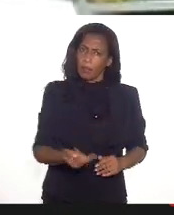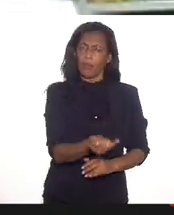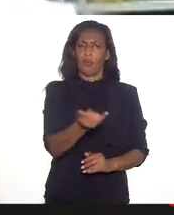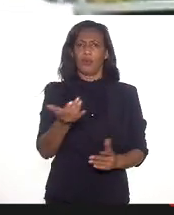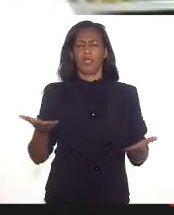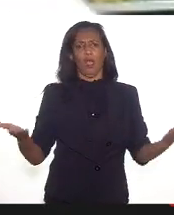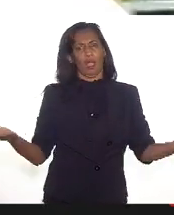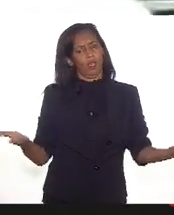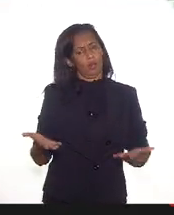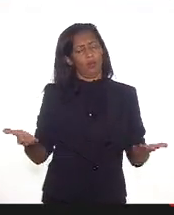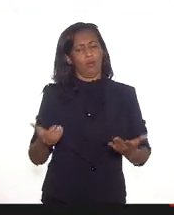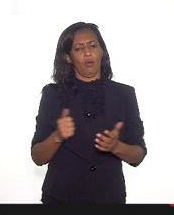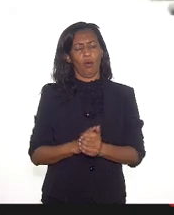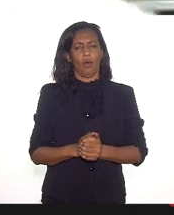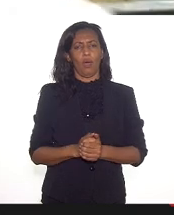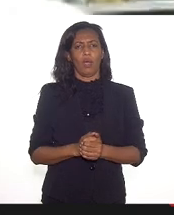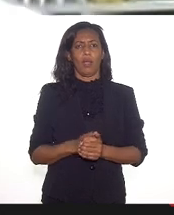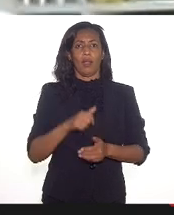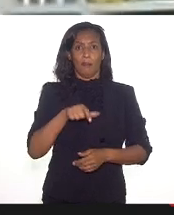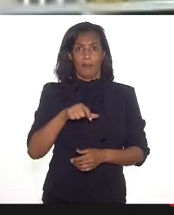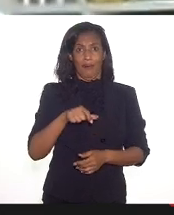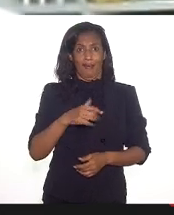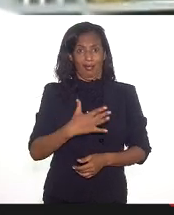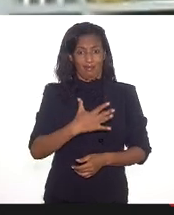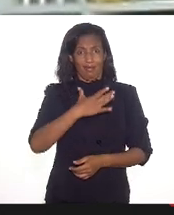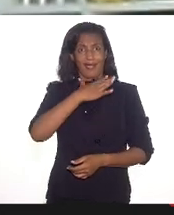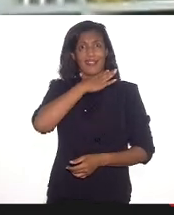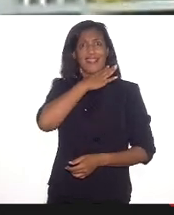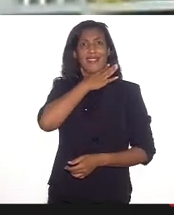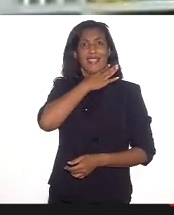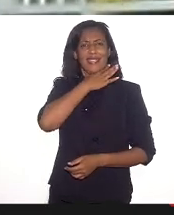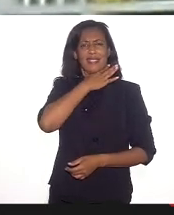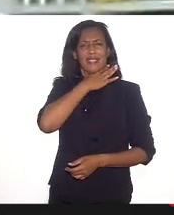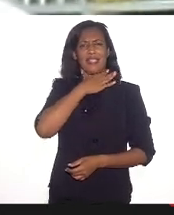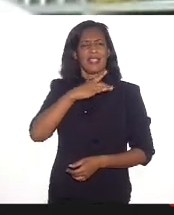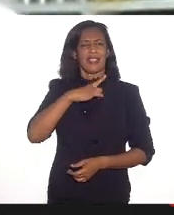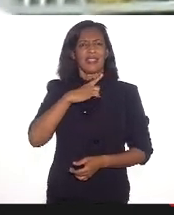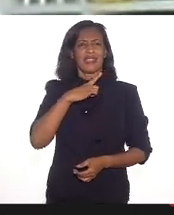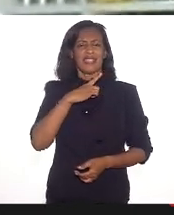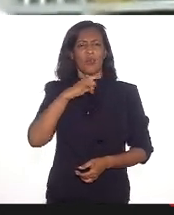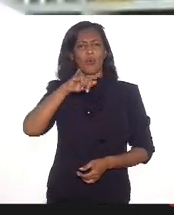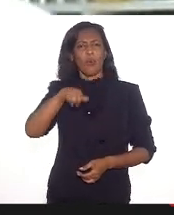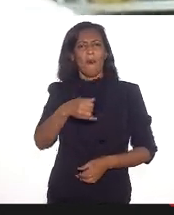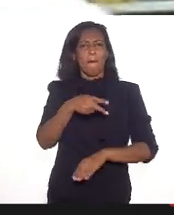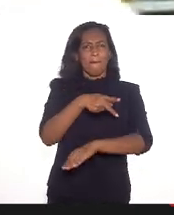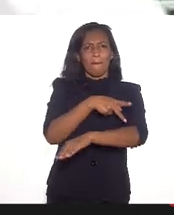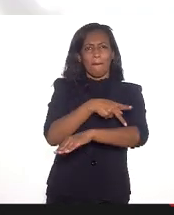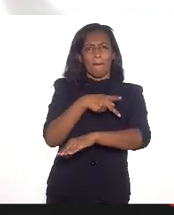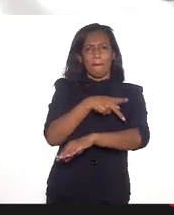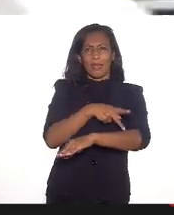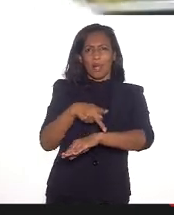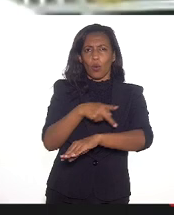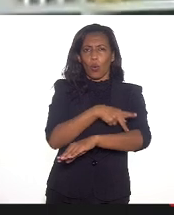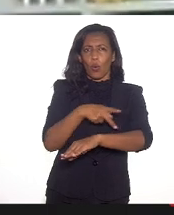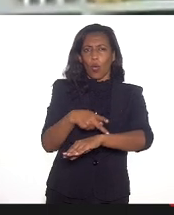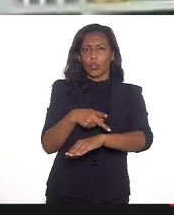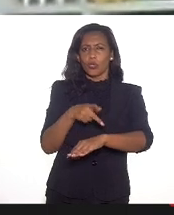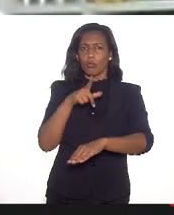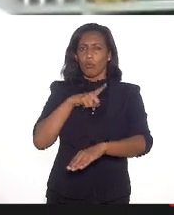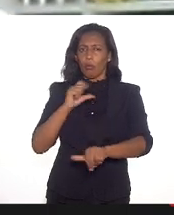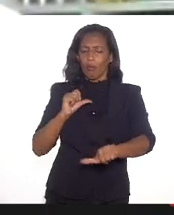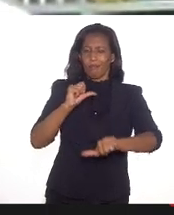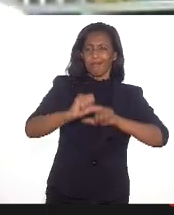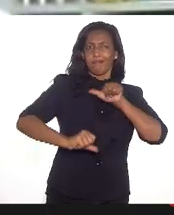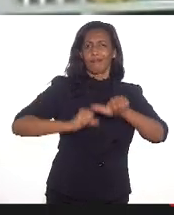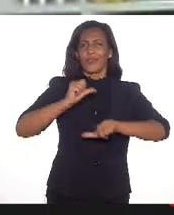dar crise e nós termos um caráter pedagógico, tirarmos lições que possam gerar transformação para